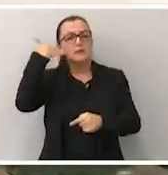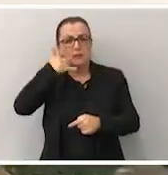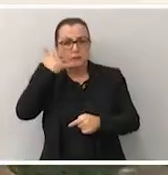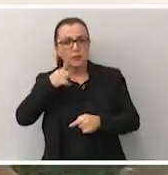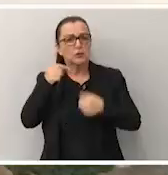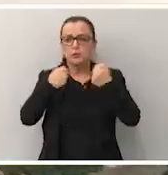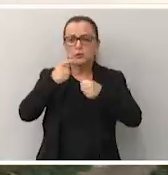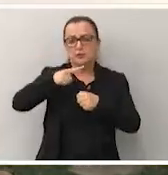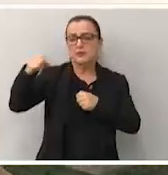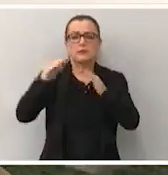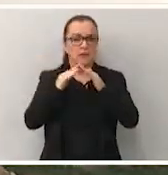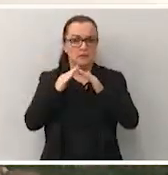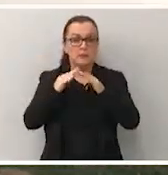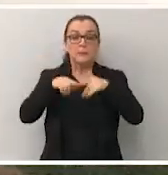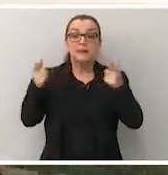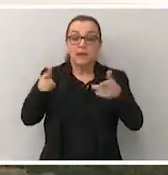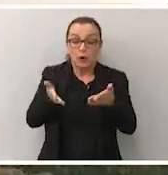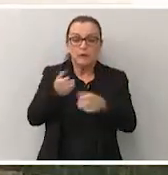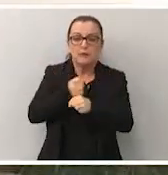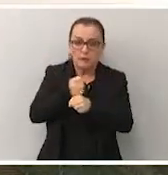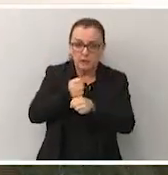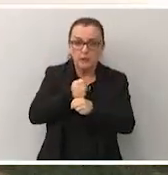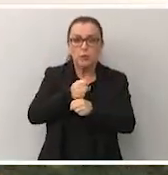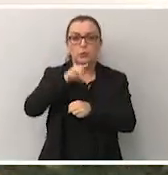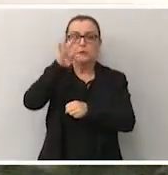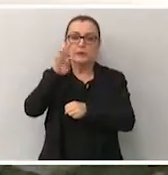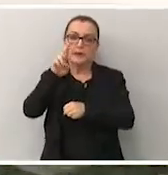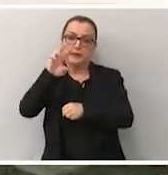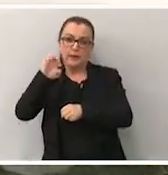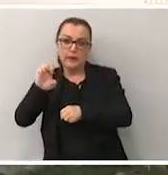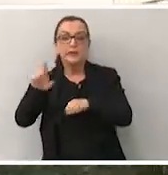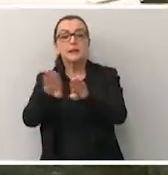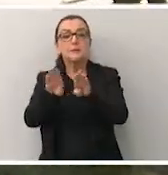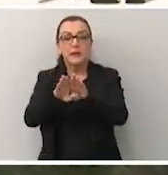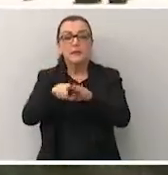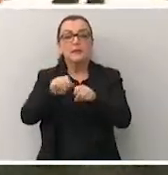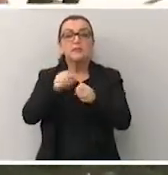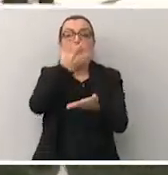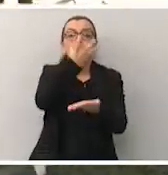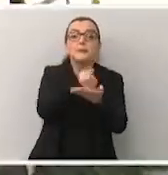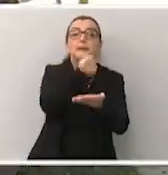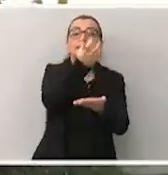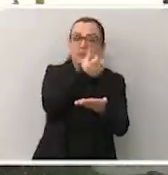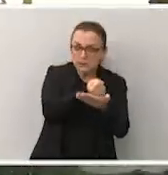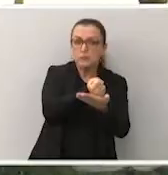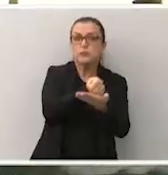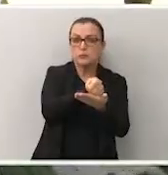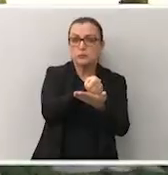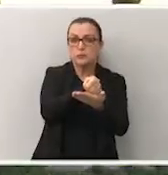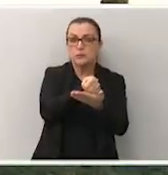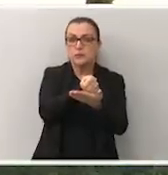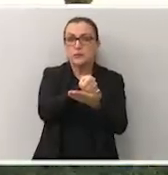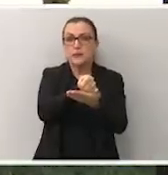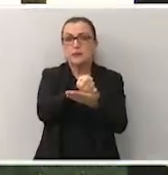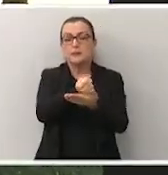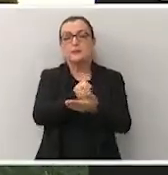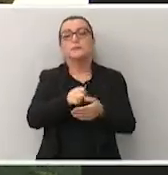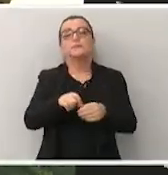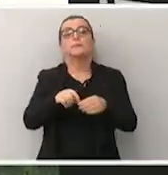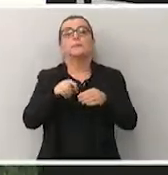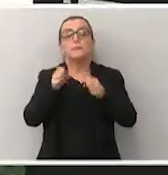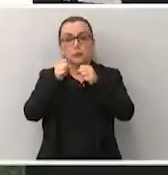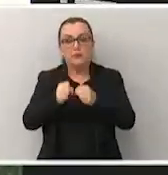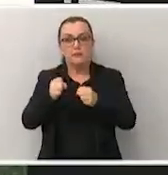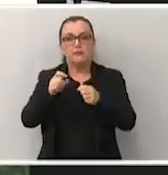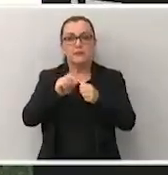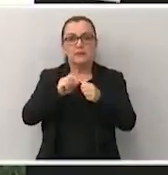sair de casa. Mas esse ano o TRE ainda trabalhou em um aplicativo, na atualização do aplicativo e-título, e